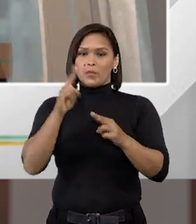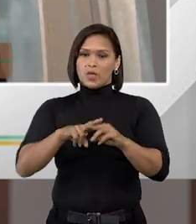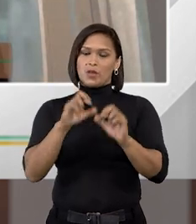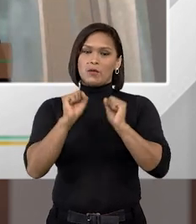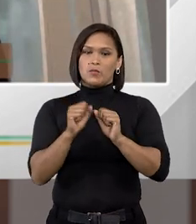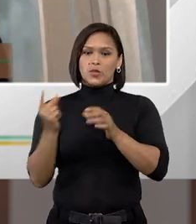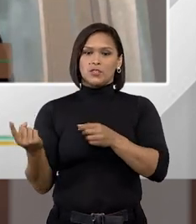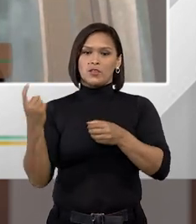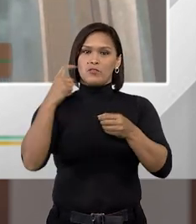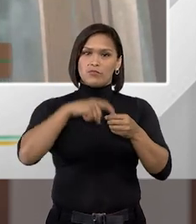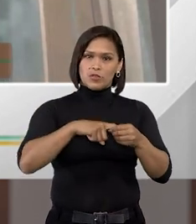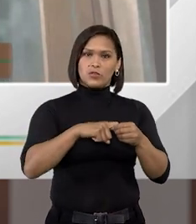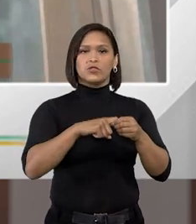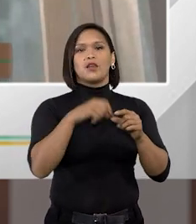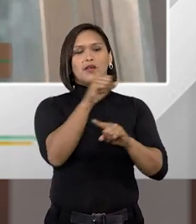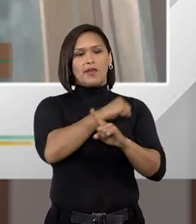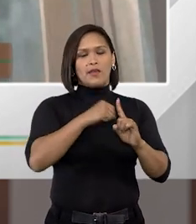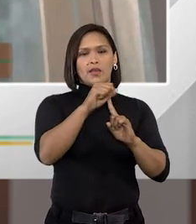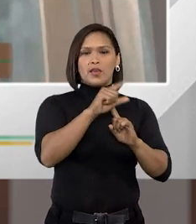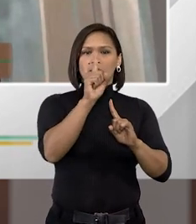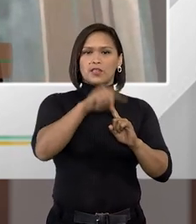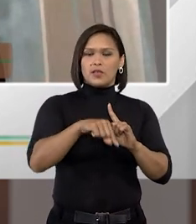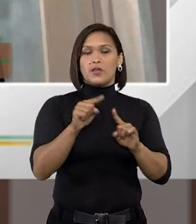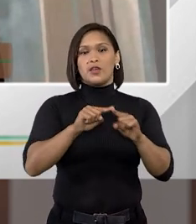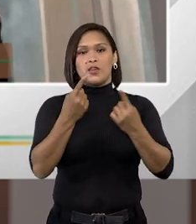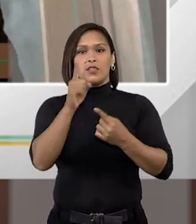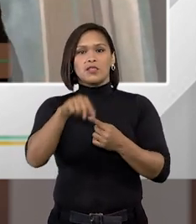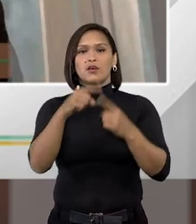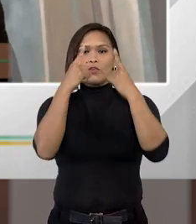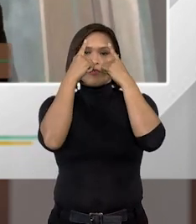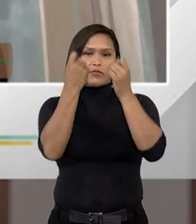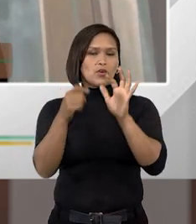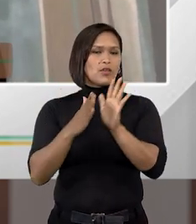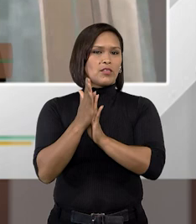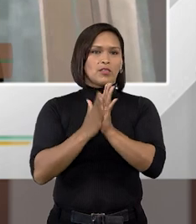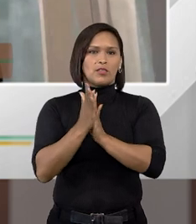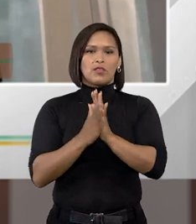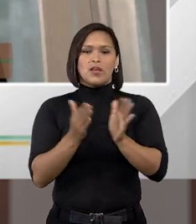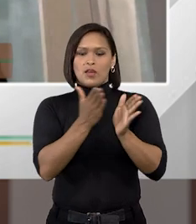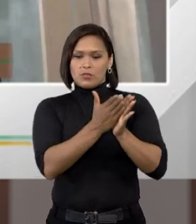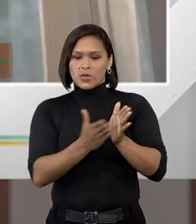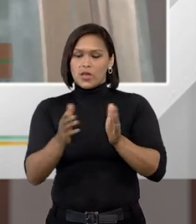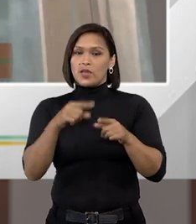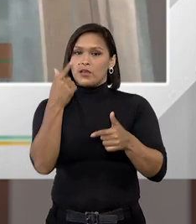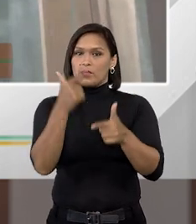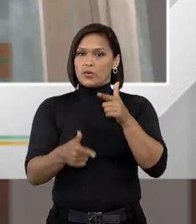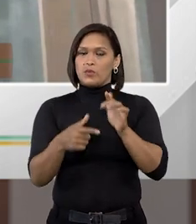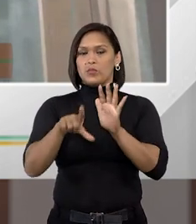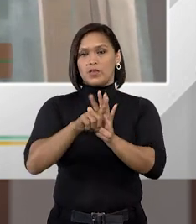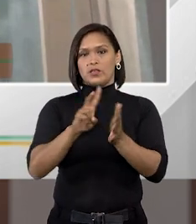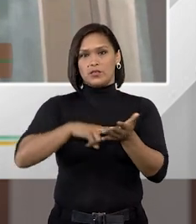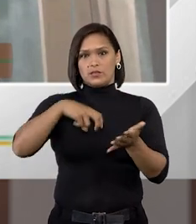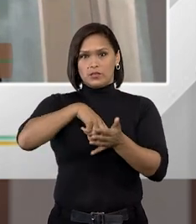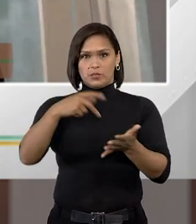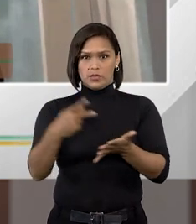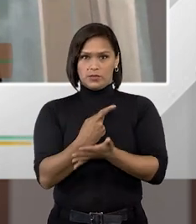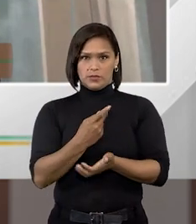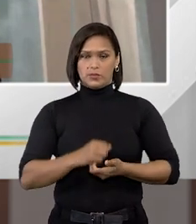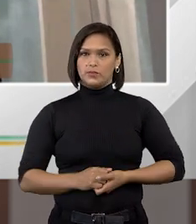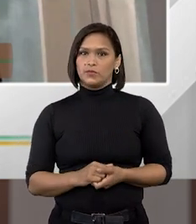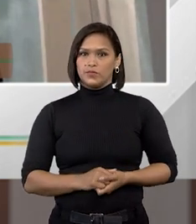sair do regime semiaberto e então passar para o regime aberto então não violando a progressão persalto que é proibido pela lei de execução penal